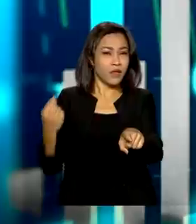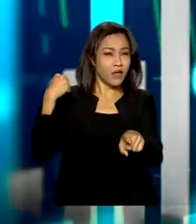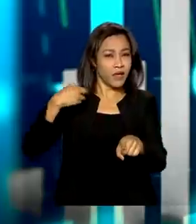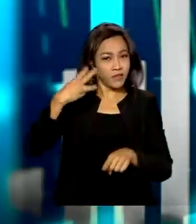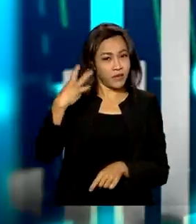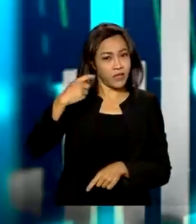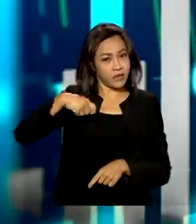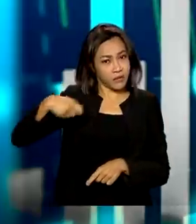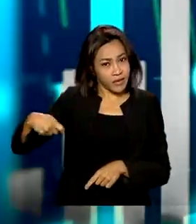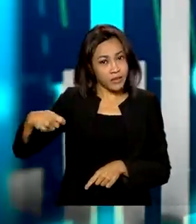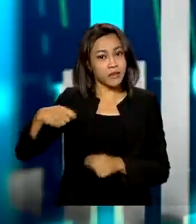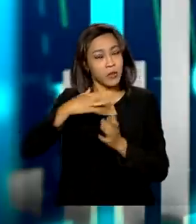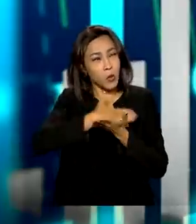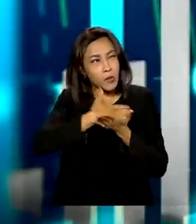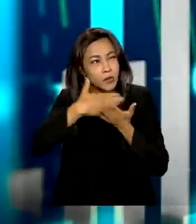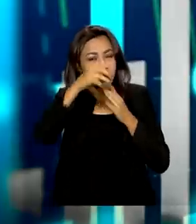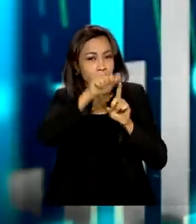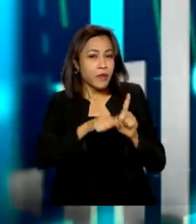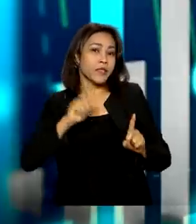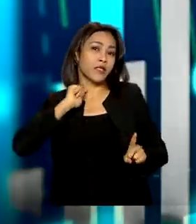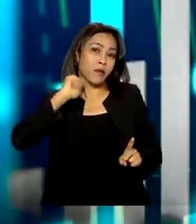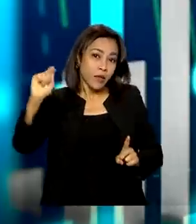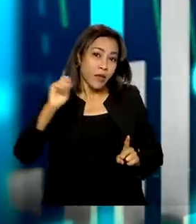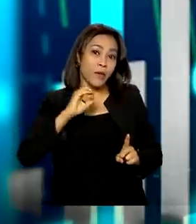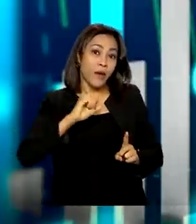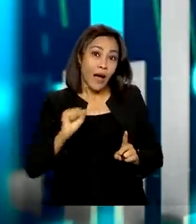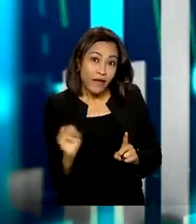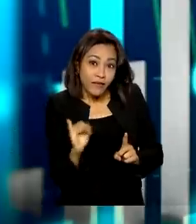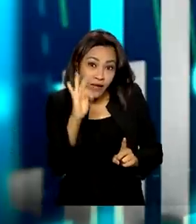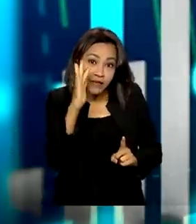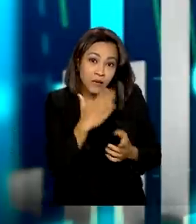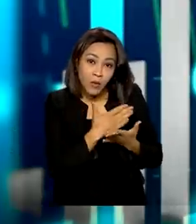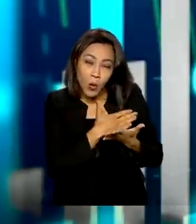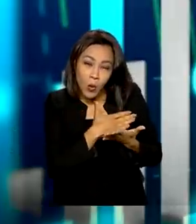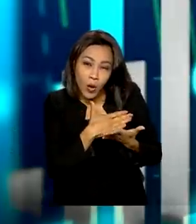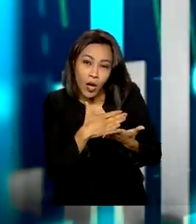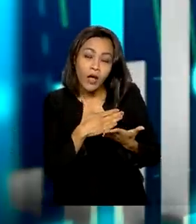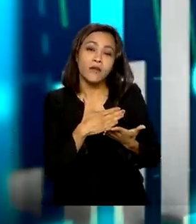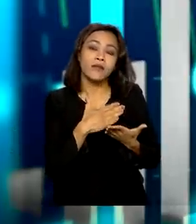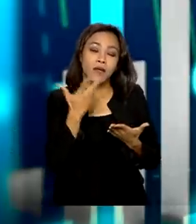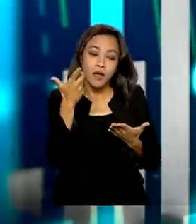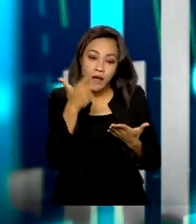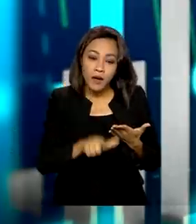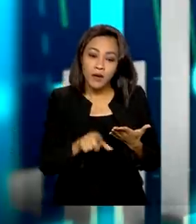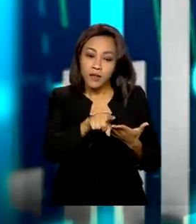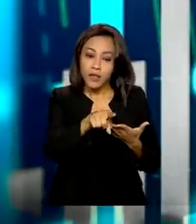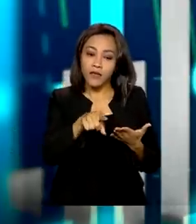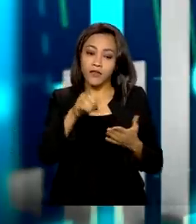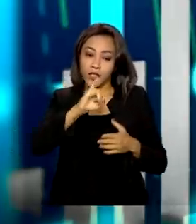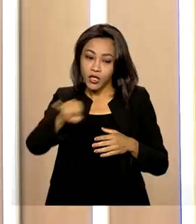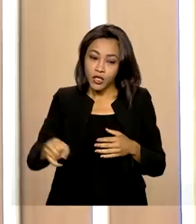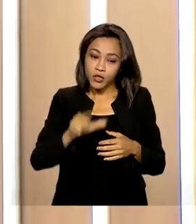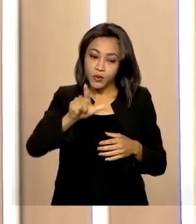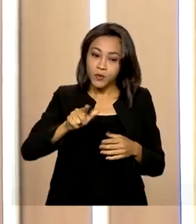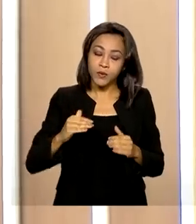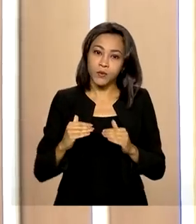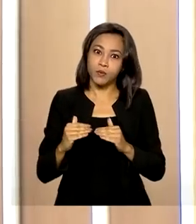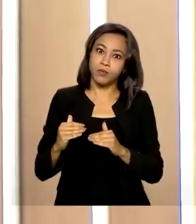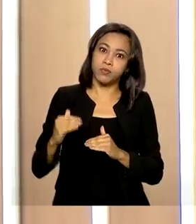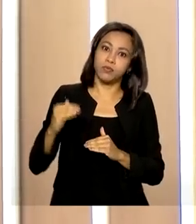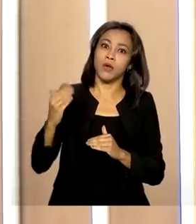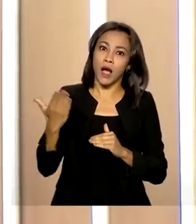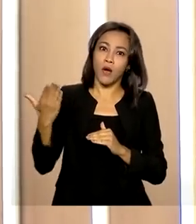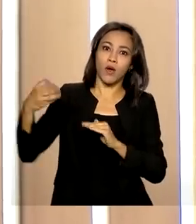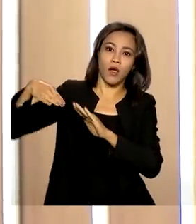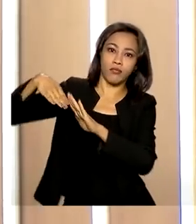trimestre, a partir de abril, quando a inflação começou a ceder. Apesar do ligeiro repique que teve em junho, a tendência dela é de